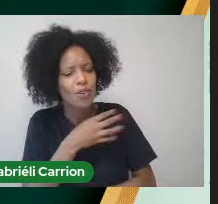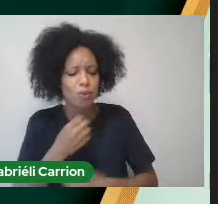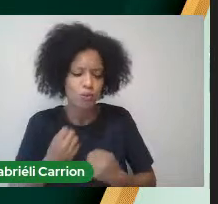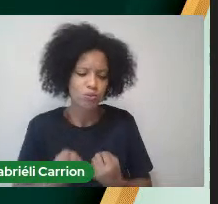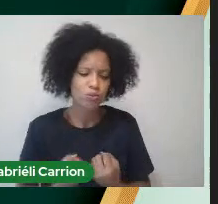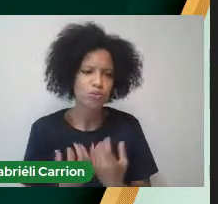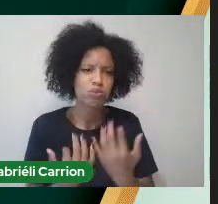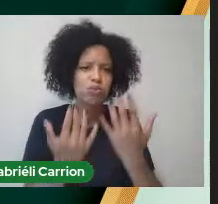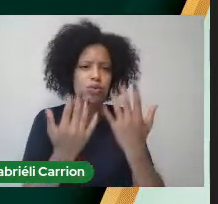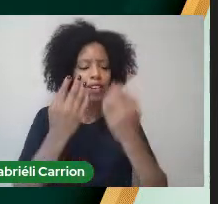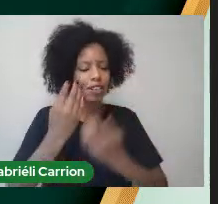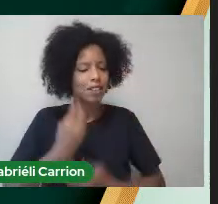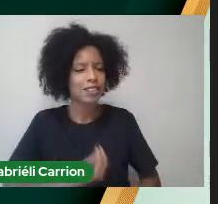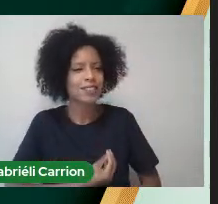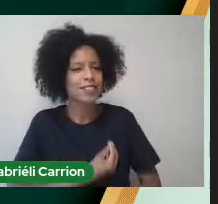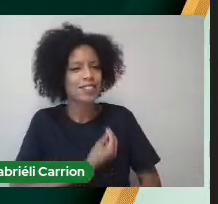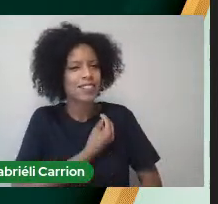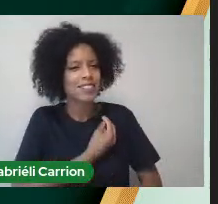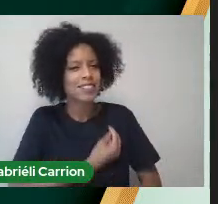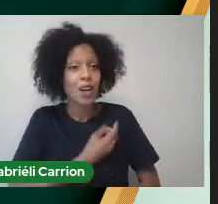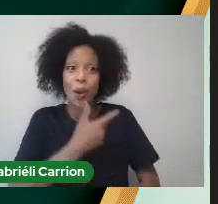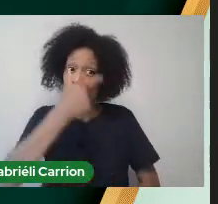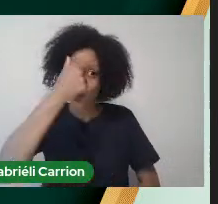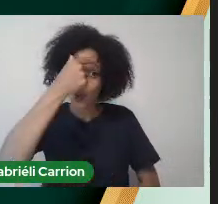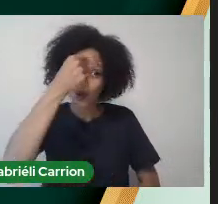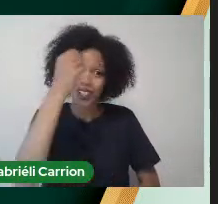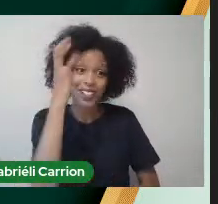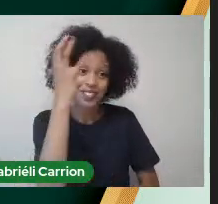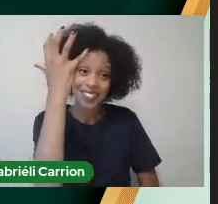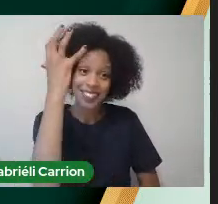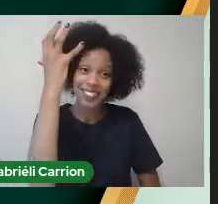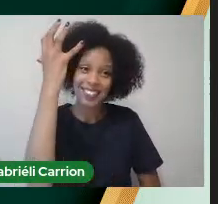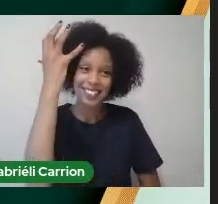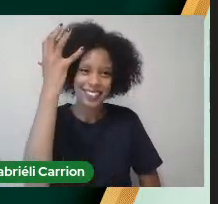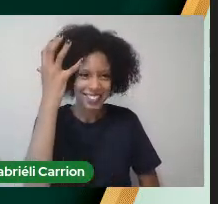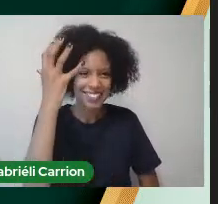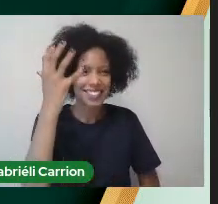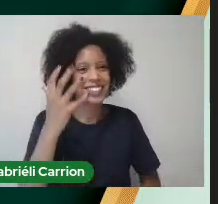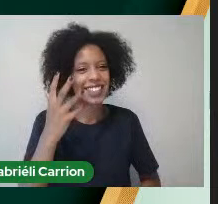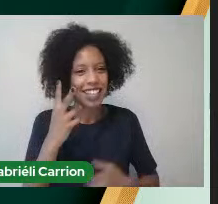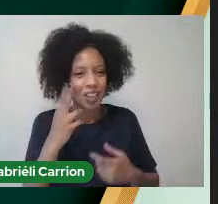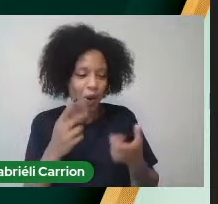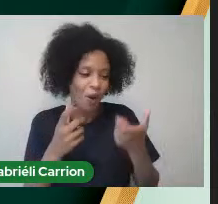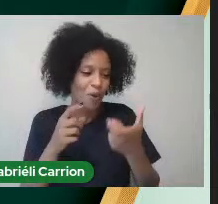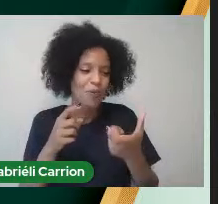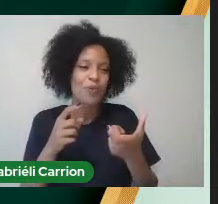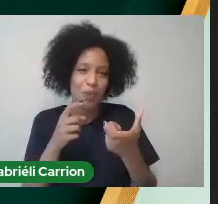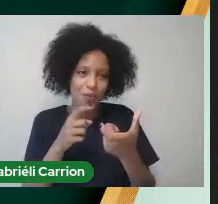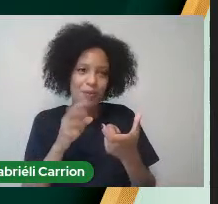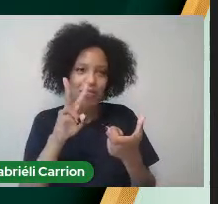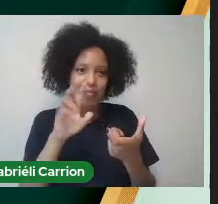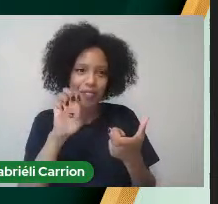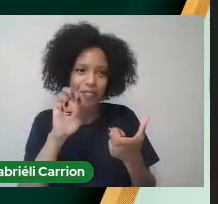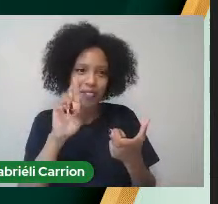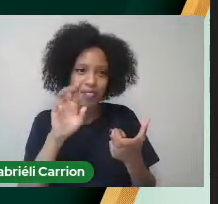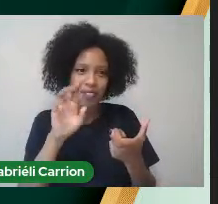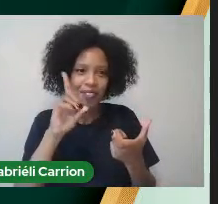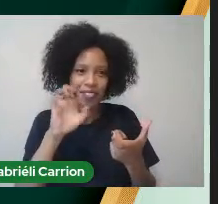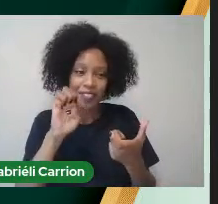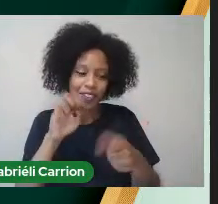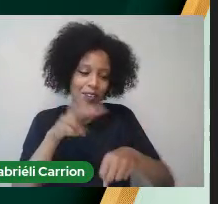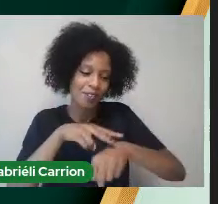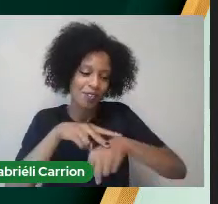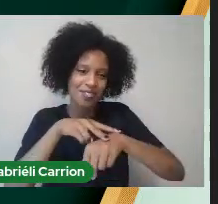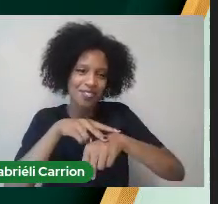Vida Unipampa Eu acrescento aqui Afinal O nosso slogan Unipampa É verde